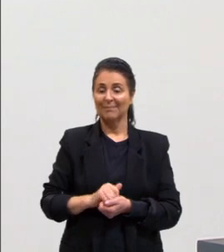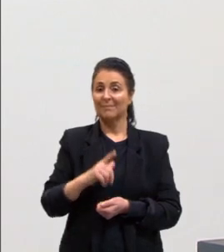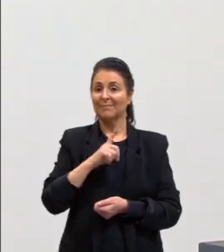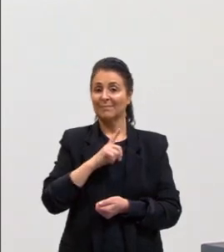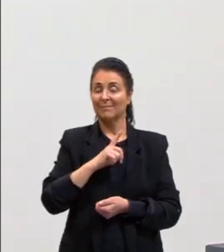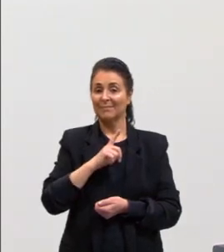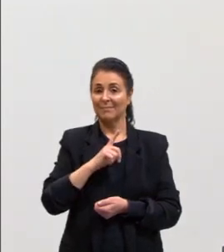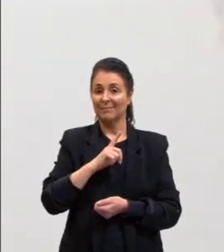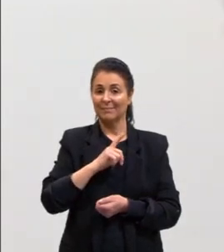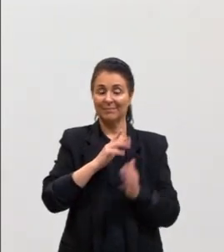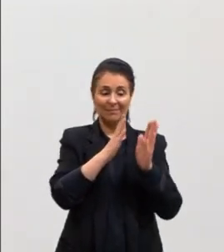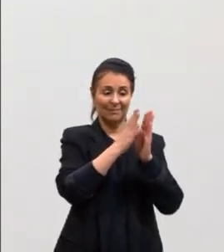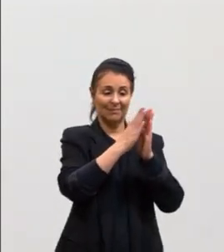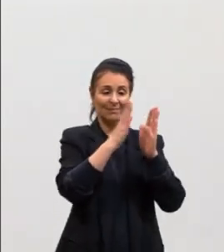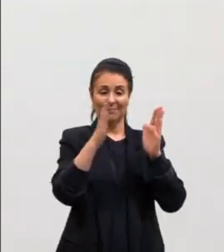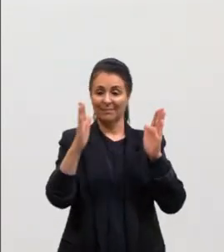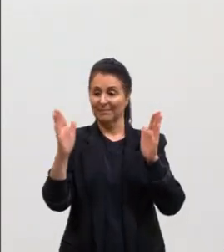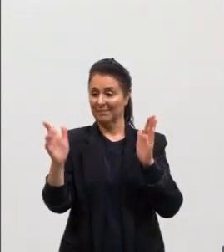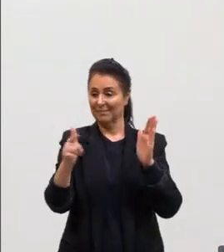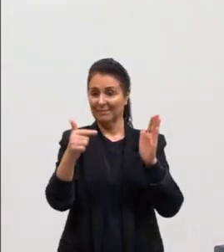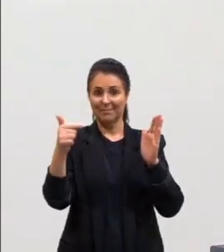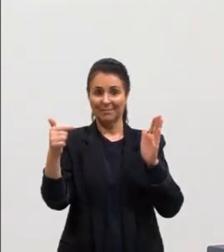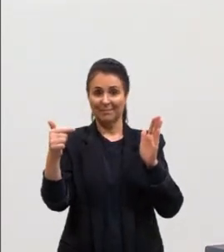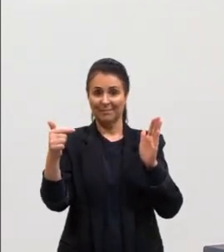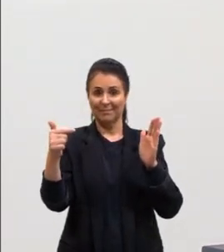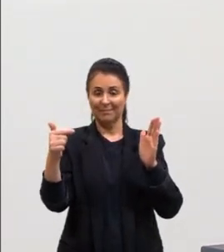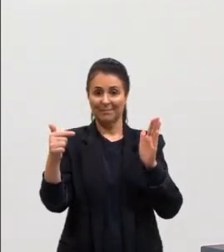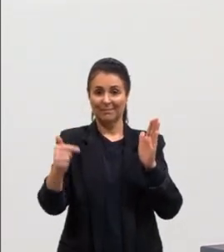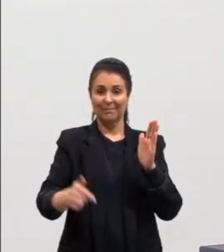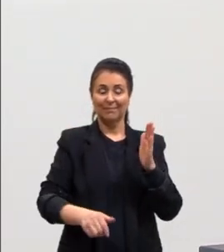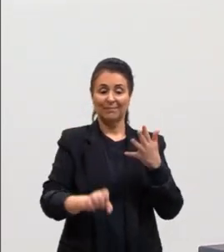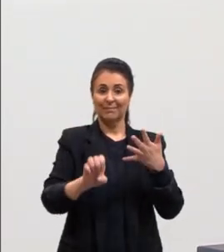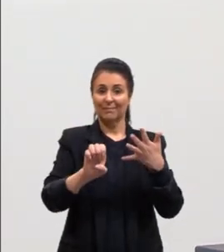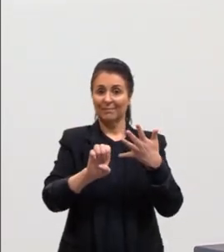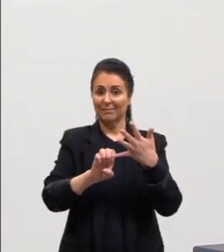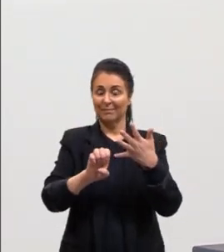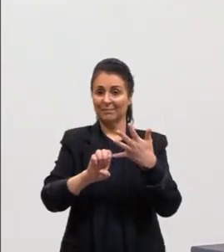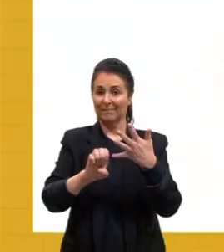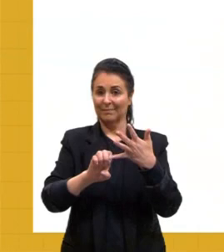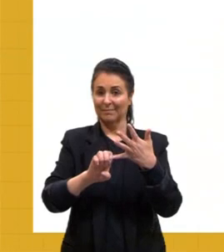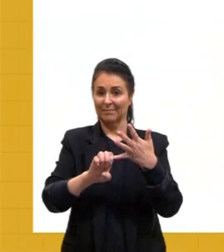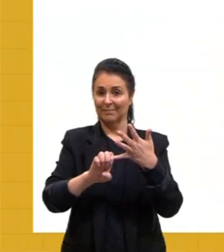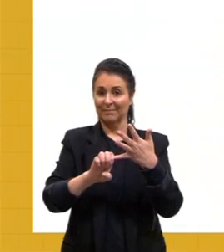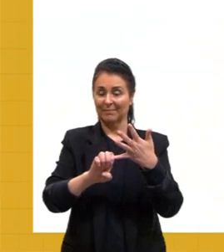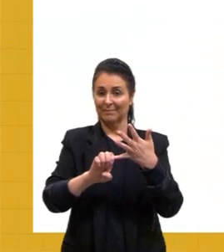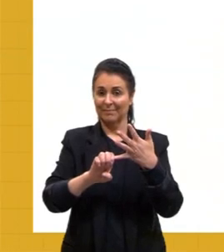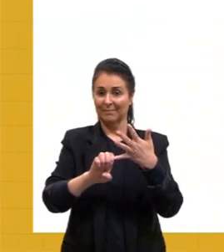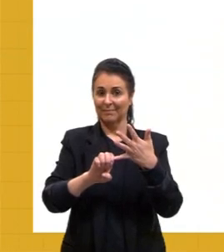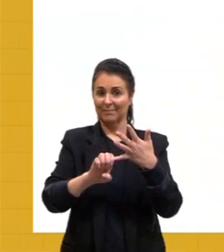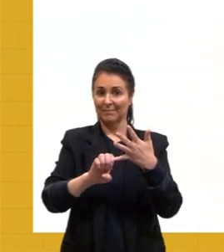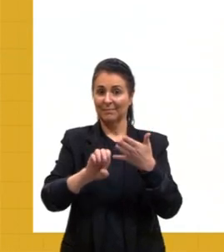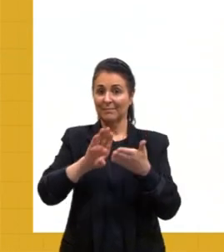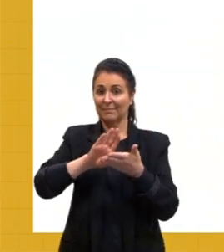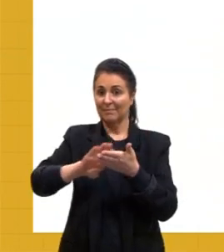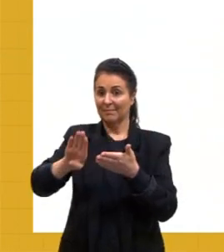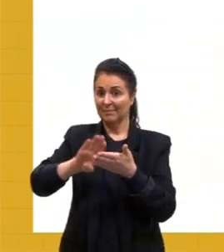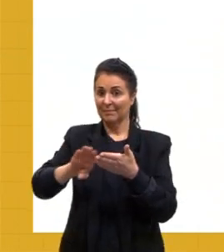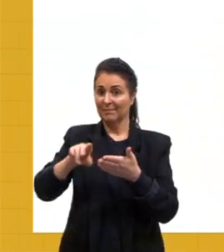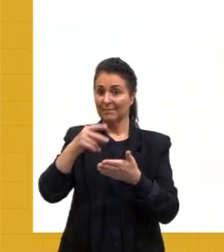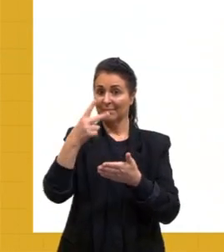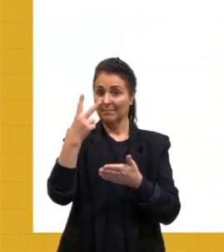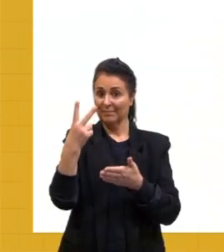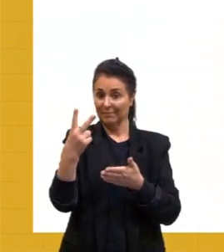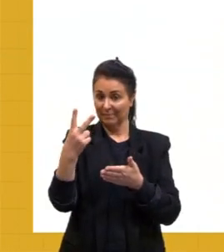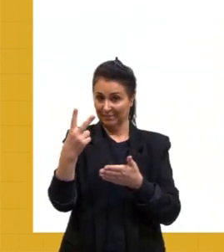nós temos a sequência de 7. Então, a letra E está falando o quê? A deleção dos dois primeiros